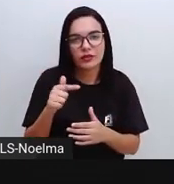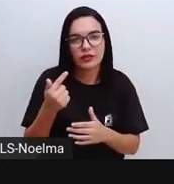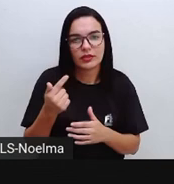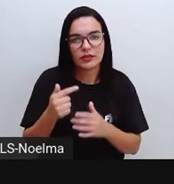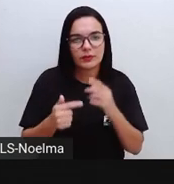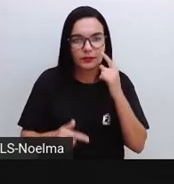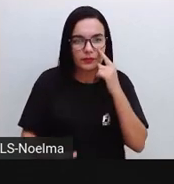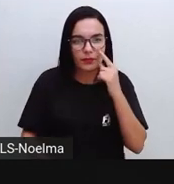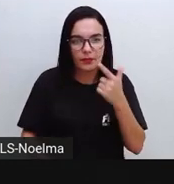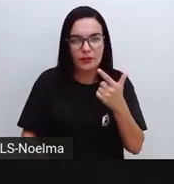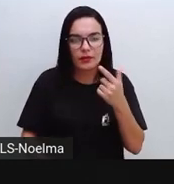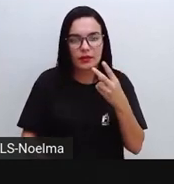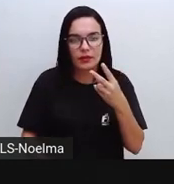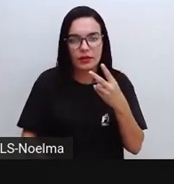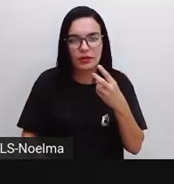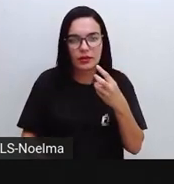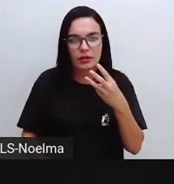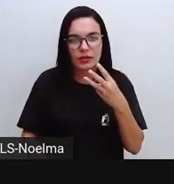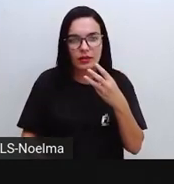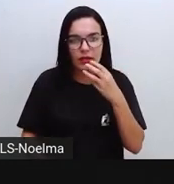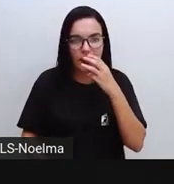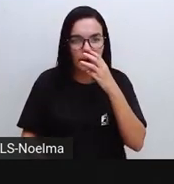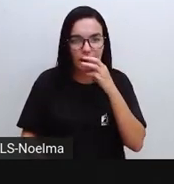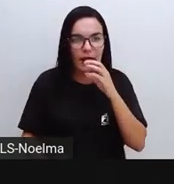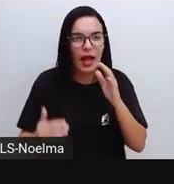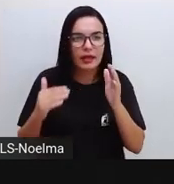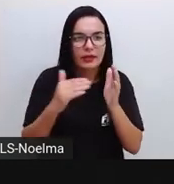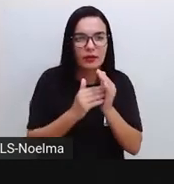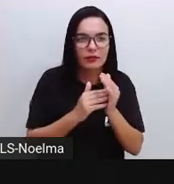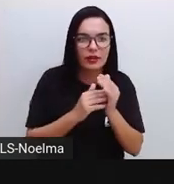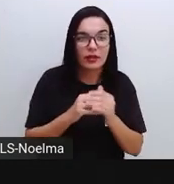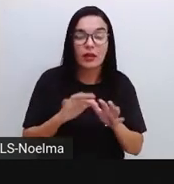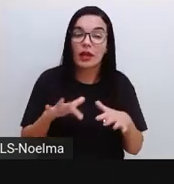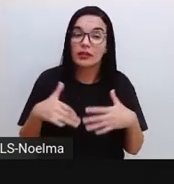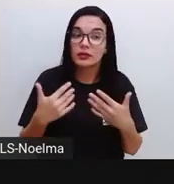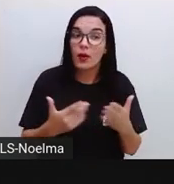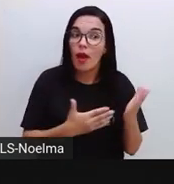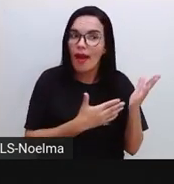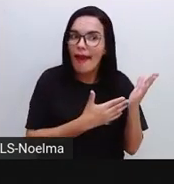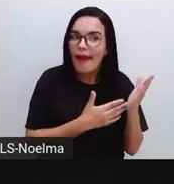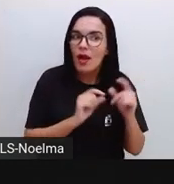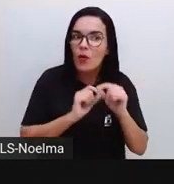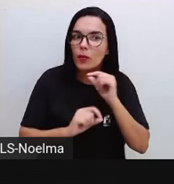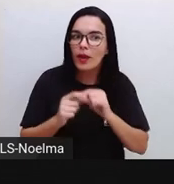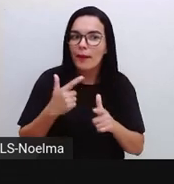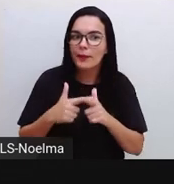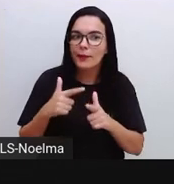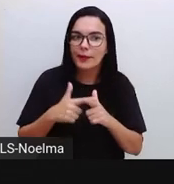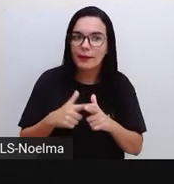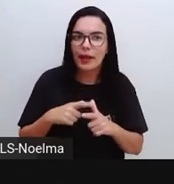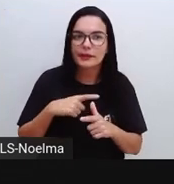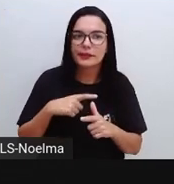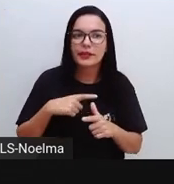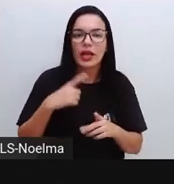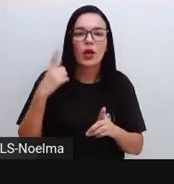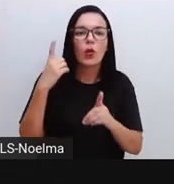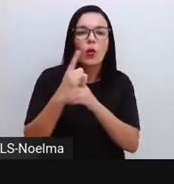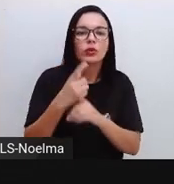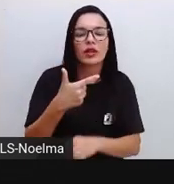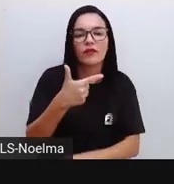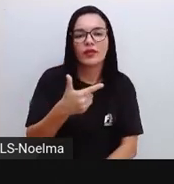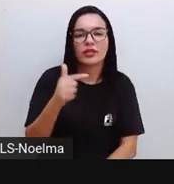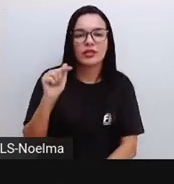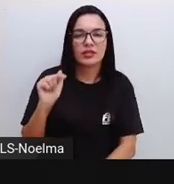1, 2, 3, até o final. Nessa situação problema, a gente encontra aí o número